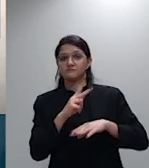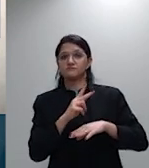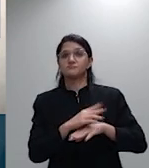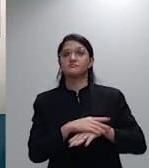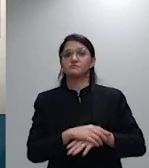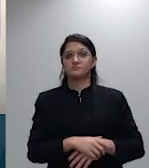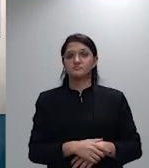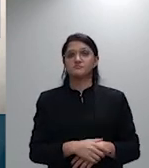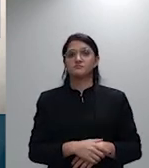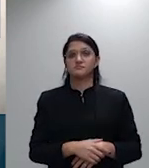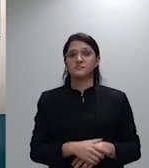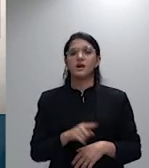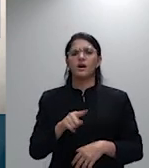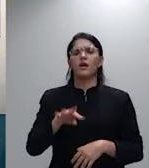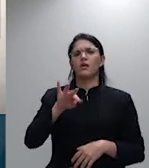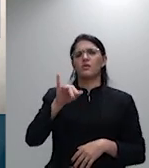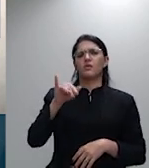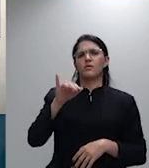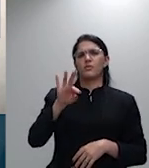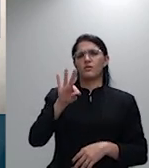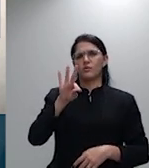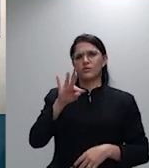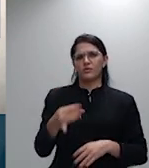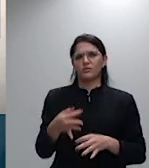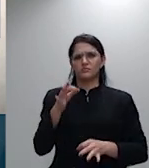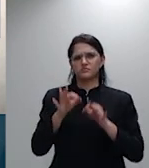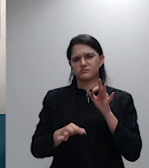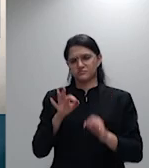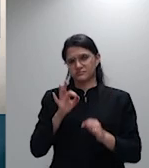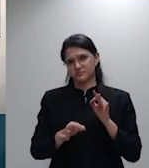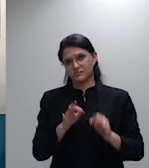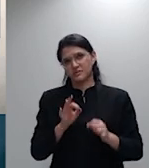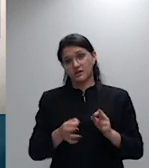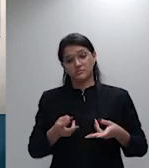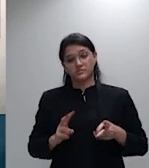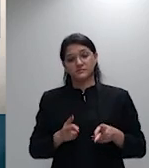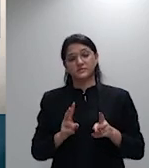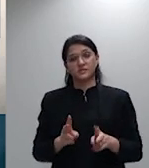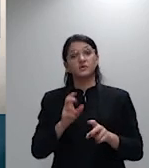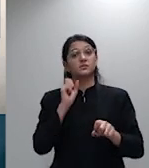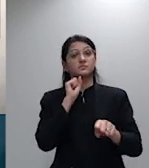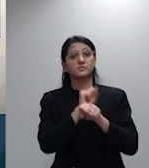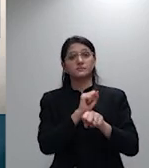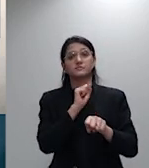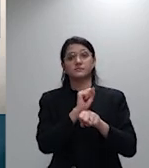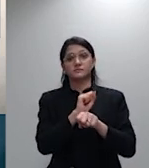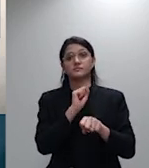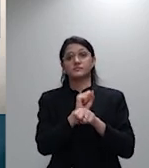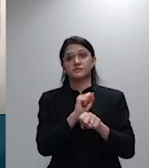prosseguir-se e está lá para prosseguir na ação